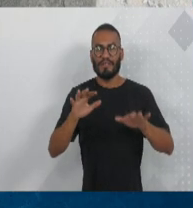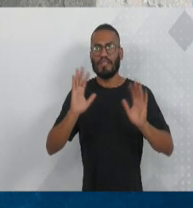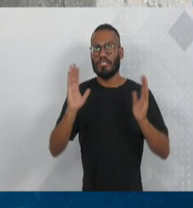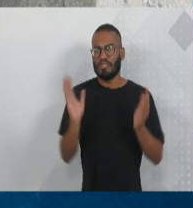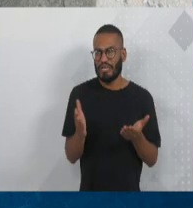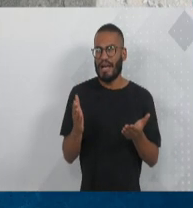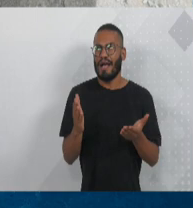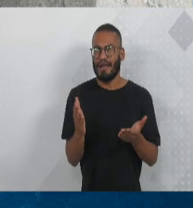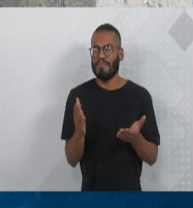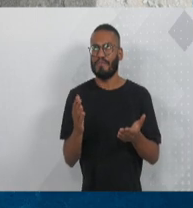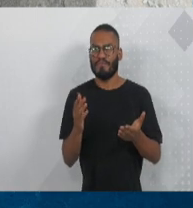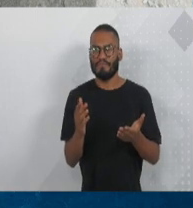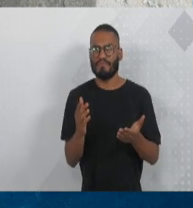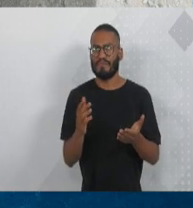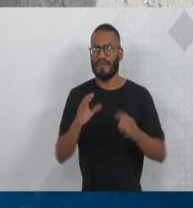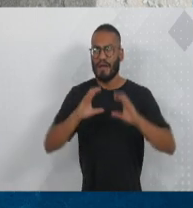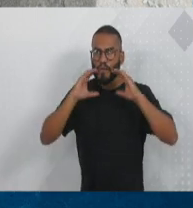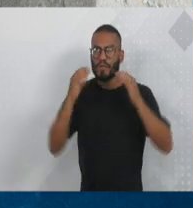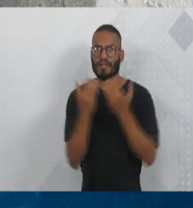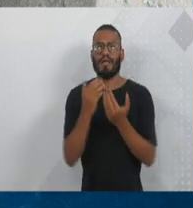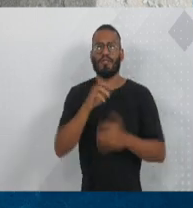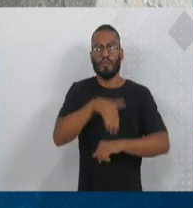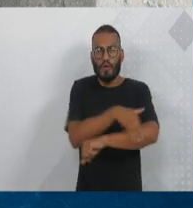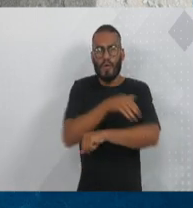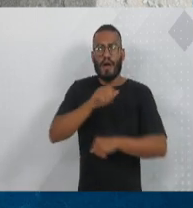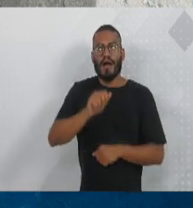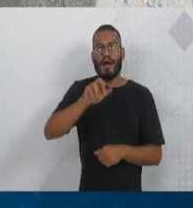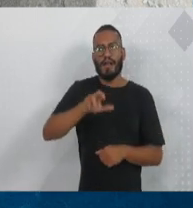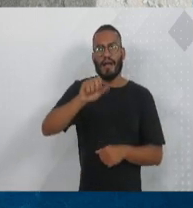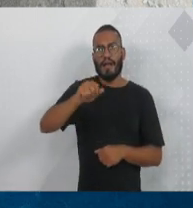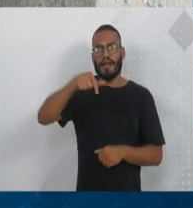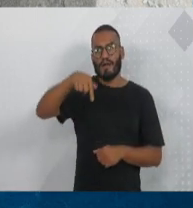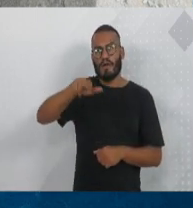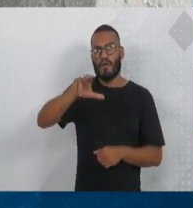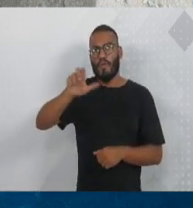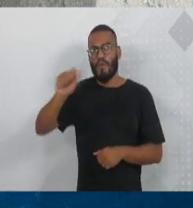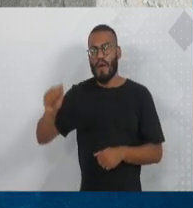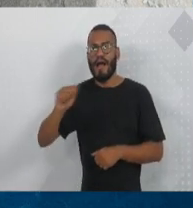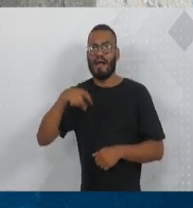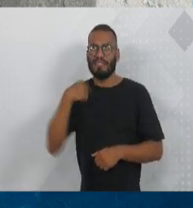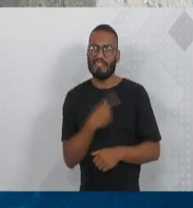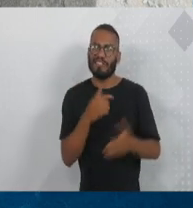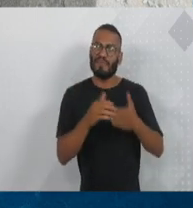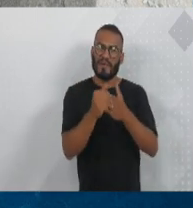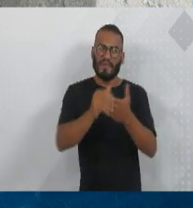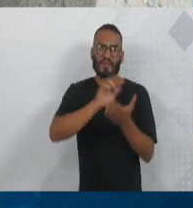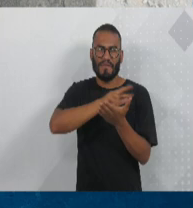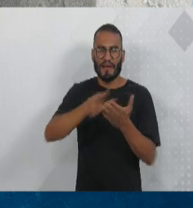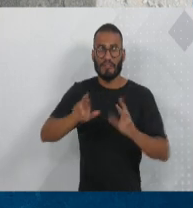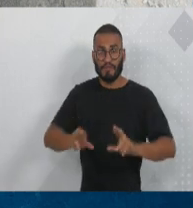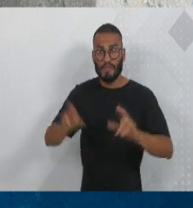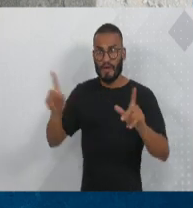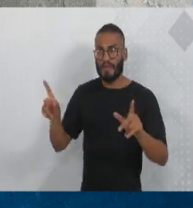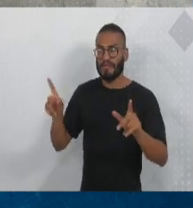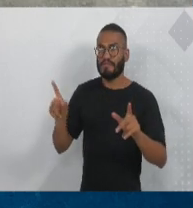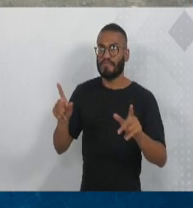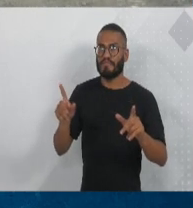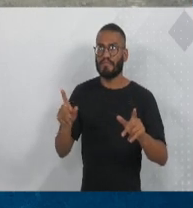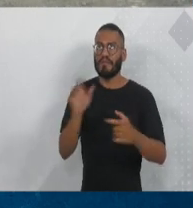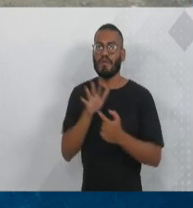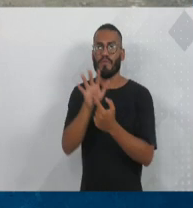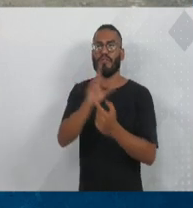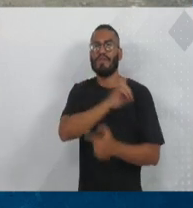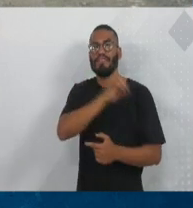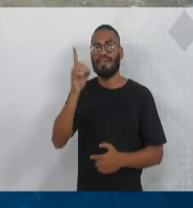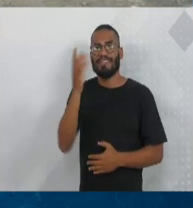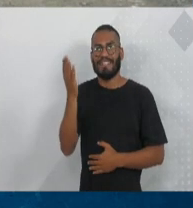tomando as providências, na comunidade da Rua Aranguá, pela qual também a gente tem feito vários encaminhamentos, não diferente lá na Rua Inês de Radavelli, que mostrei dias